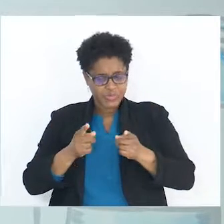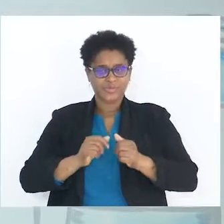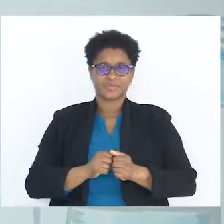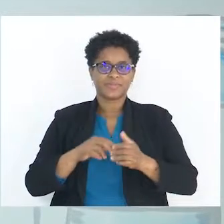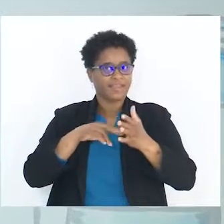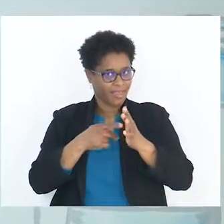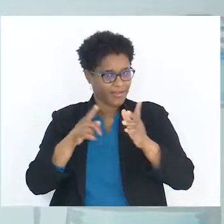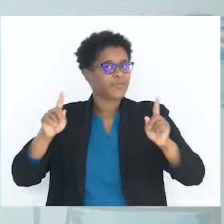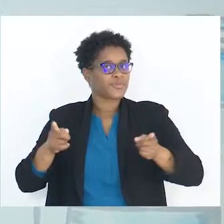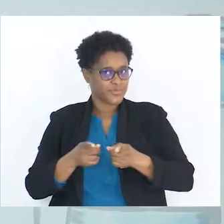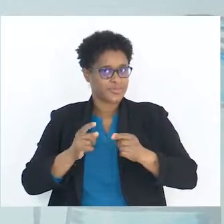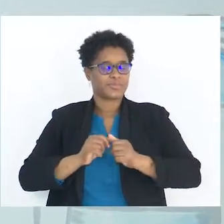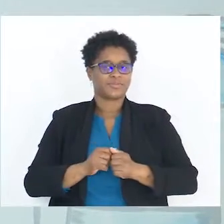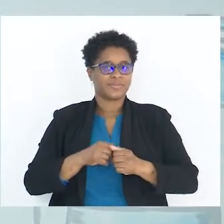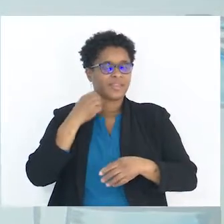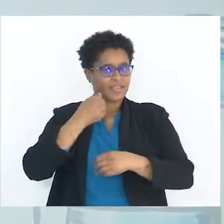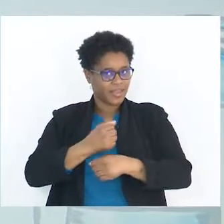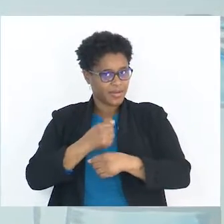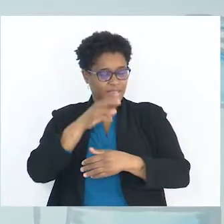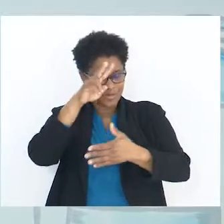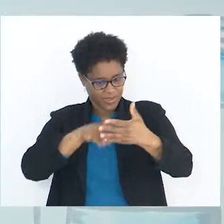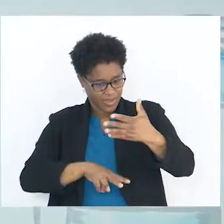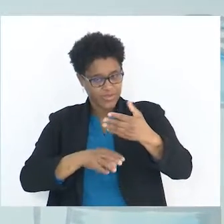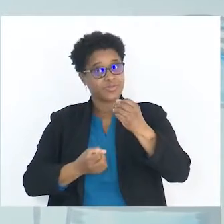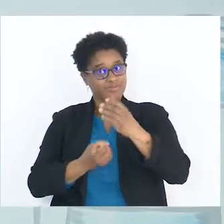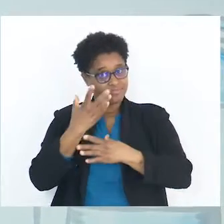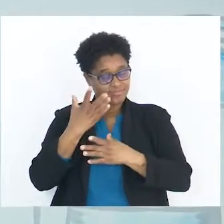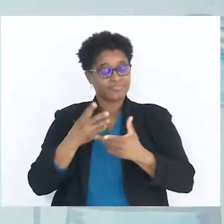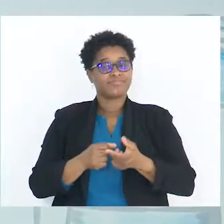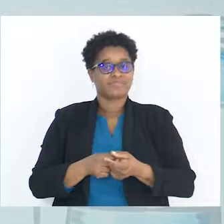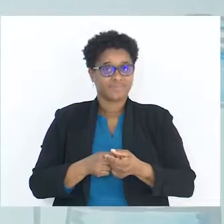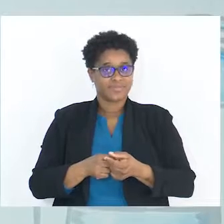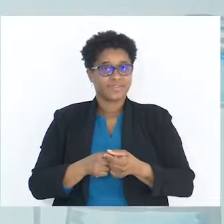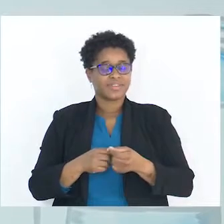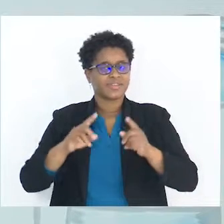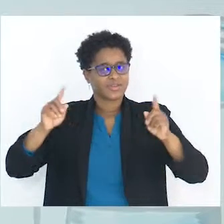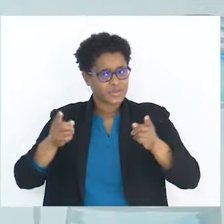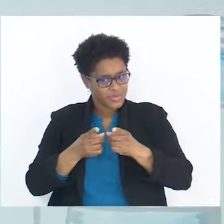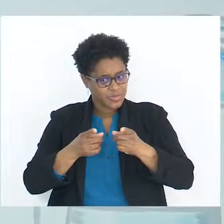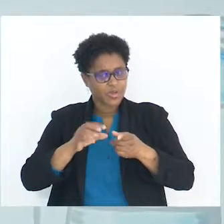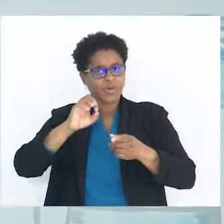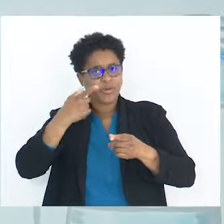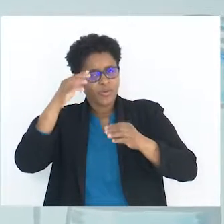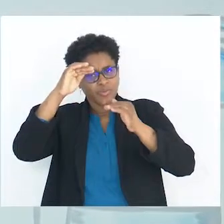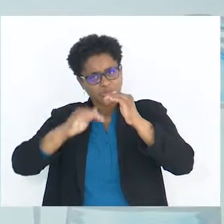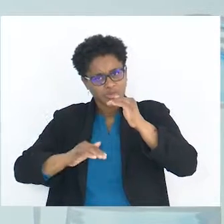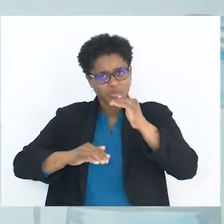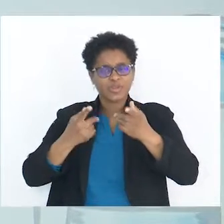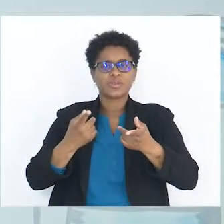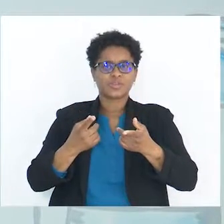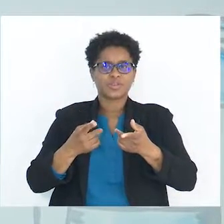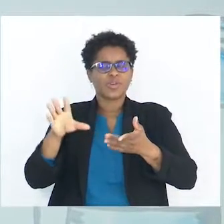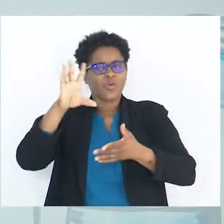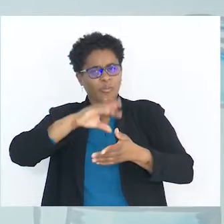resumo, técnica do resumo de trabalhar um texto original e resumir aquilo ou reduzir aquilo